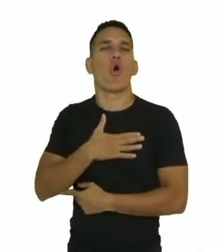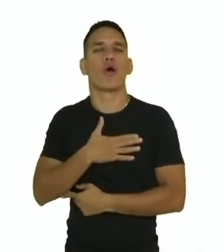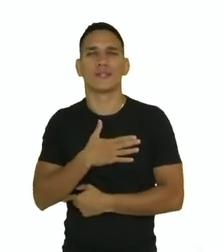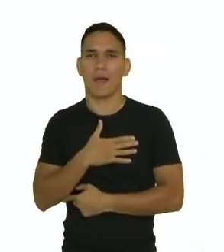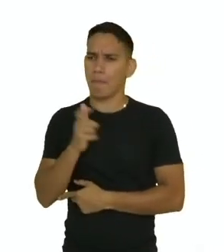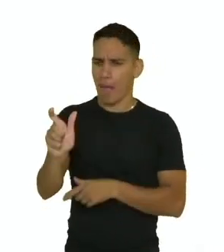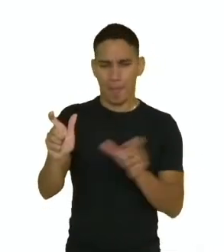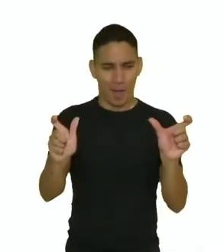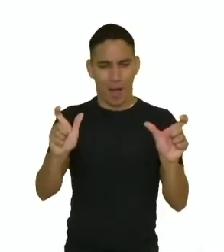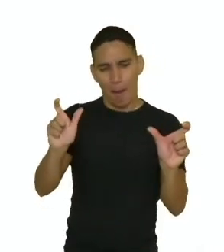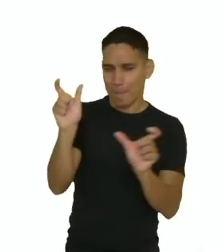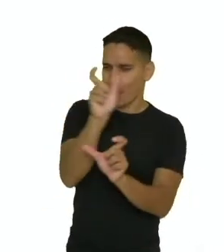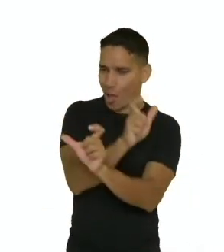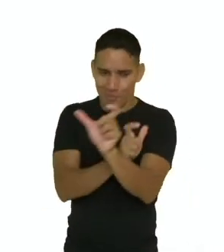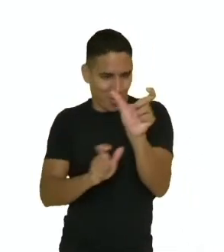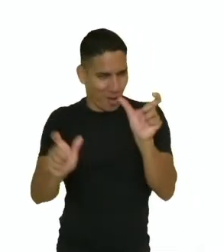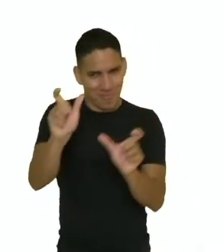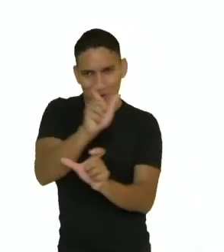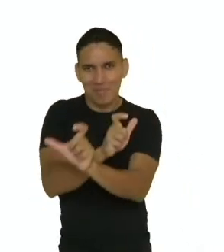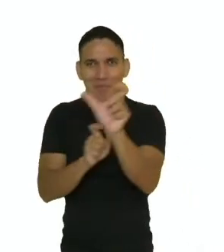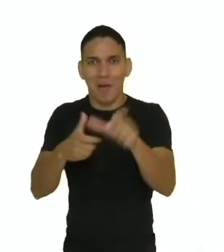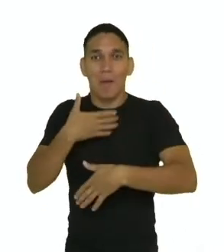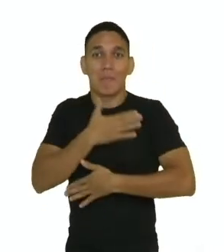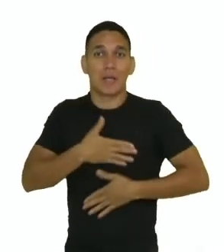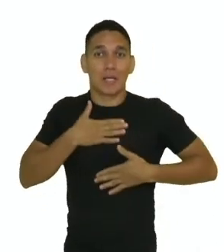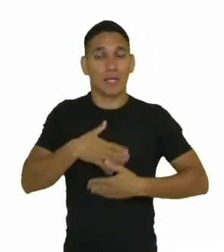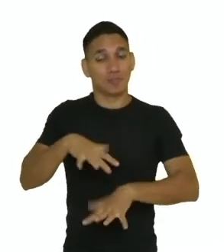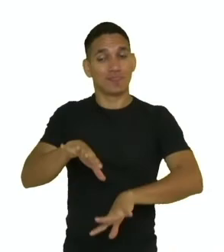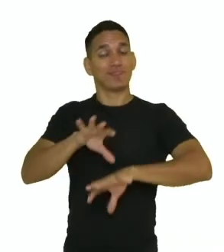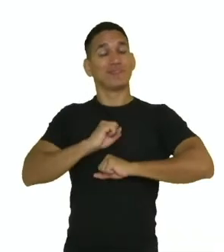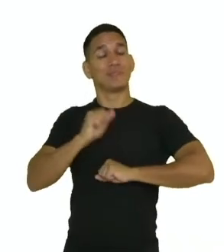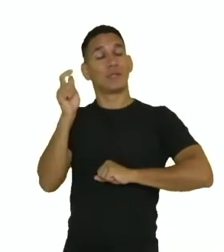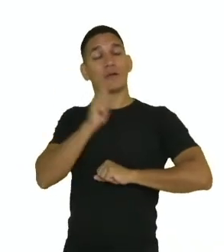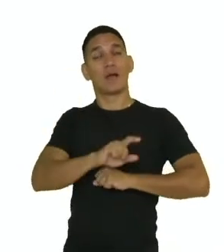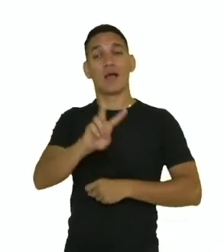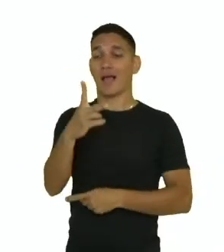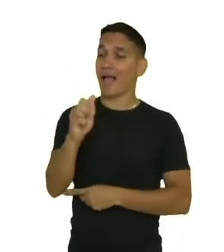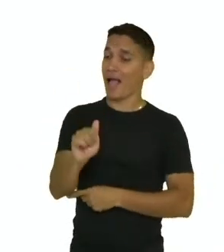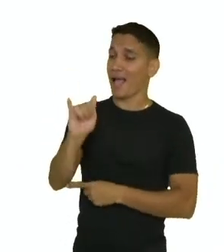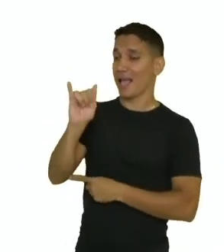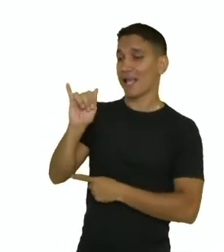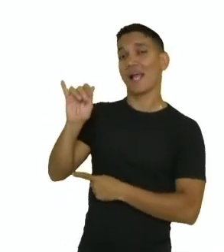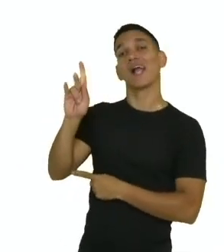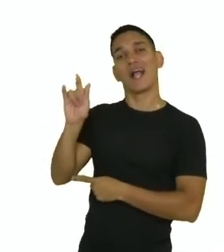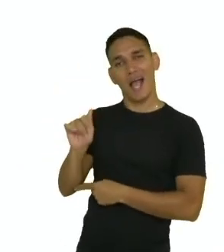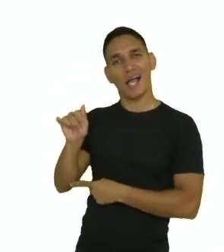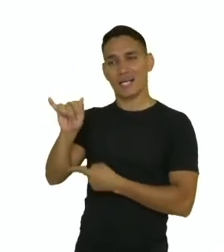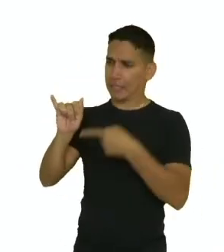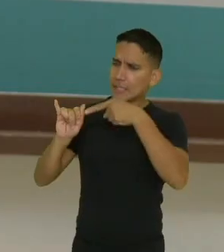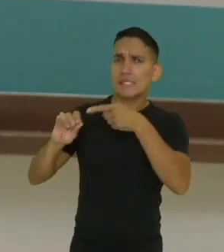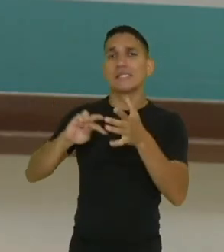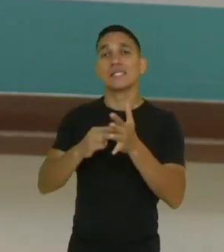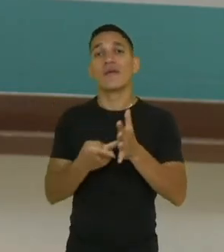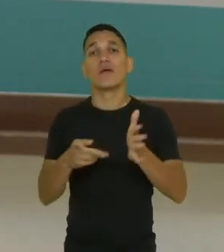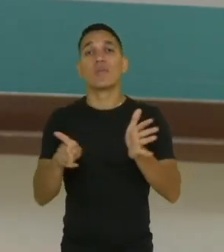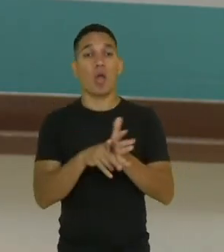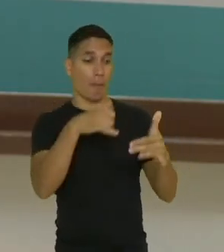criando uma poesia visual, inspirada no haikai. E haikai significa brincadeira e